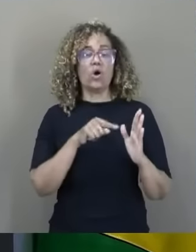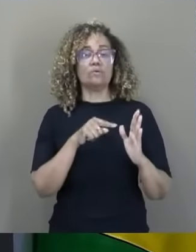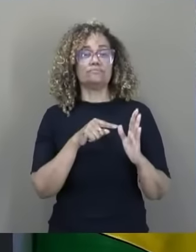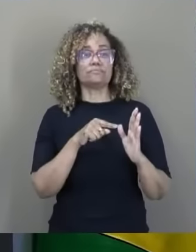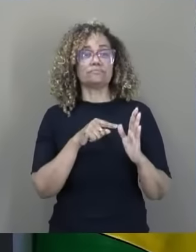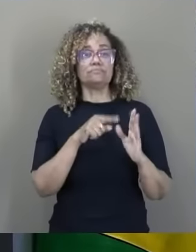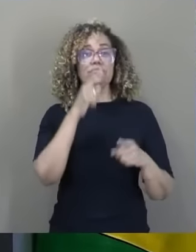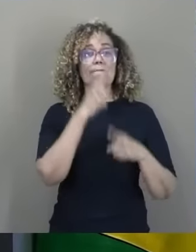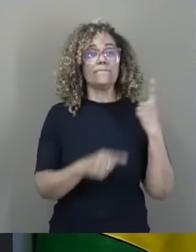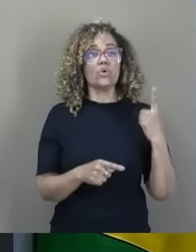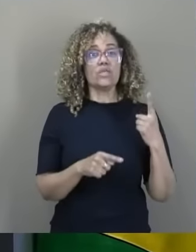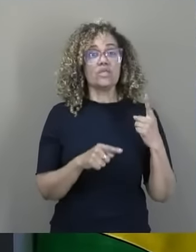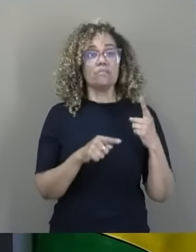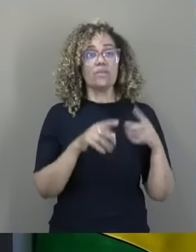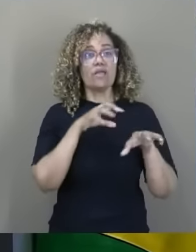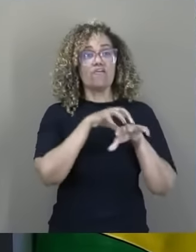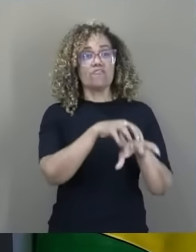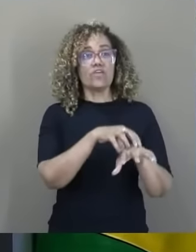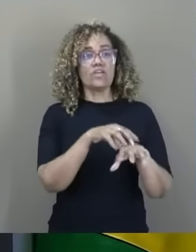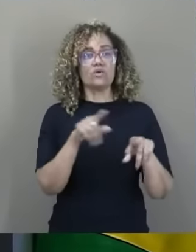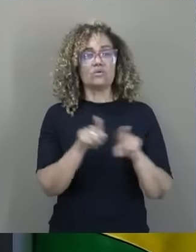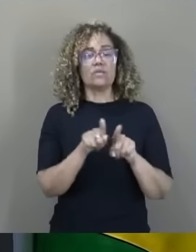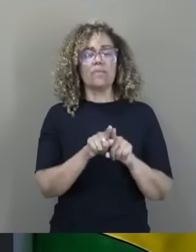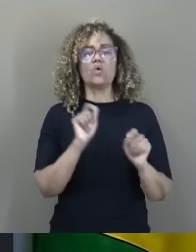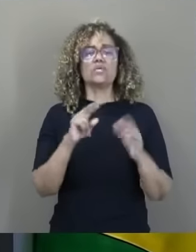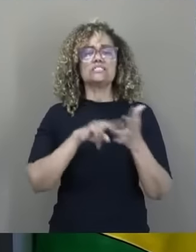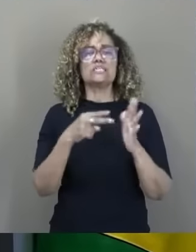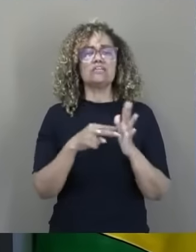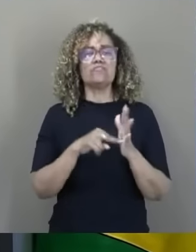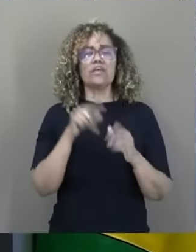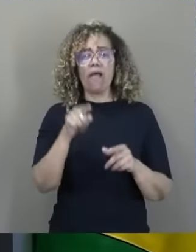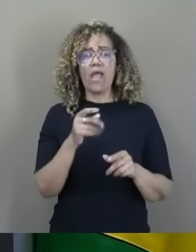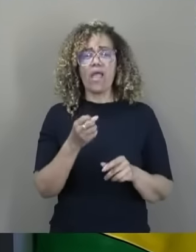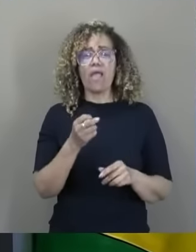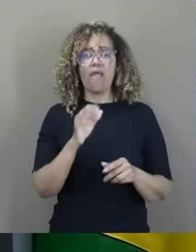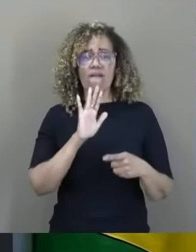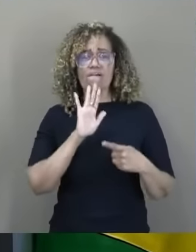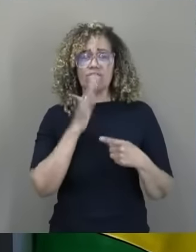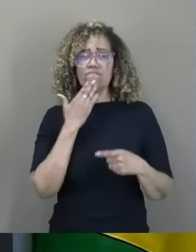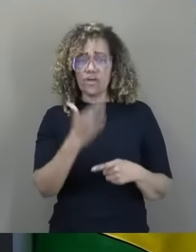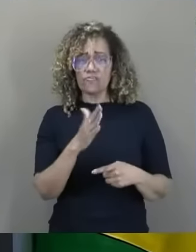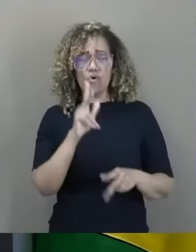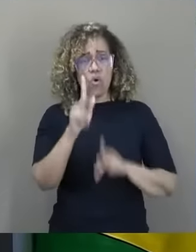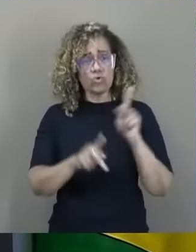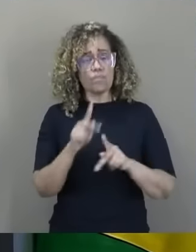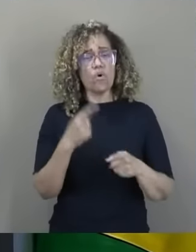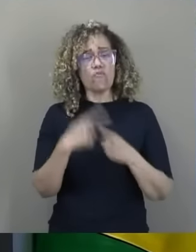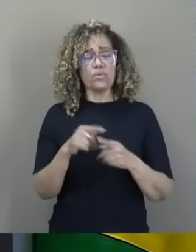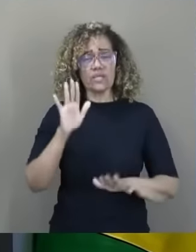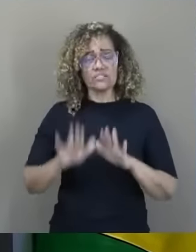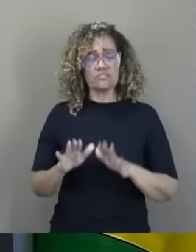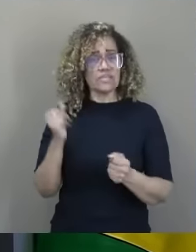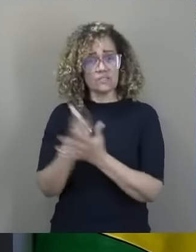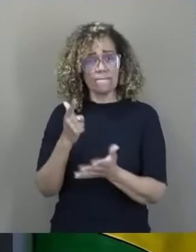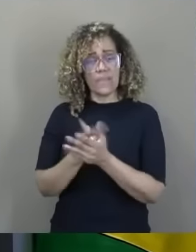Proíbe apreender veículos por atrás de IPVA. O que é isso aqui? Isso aqui é bem do povo, bem do trabalhador, porque muitas que ficam sem pagar o IPVA,